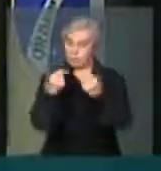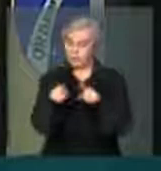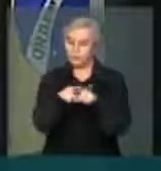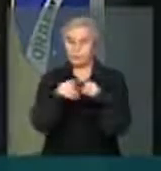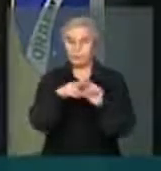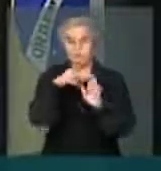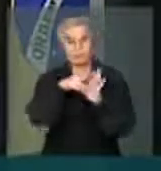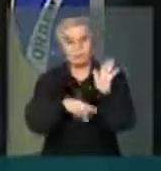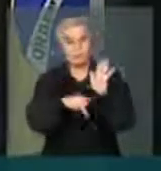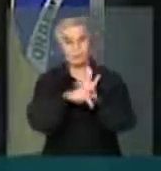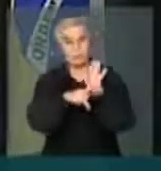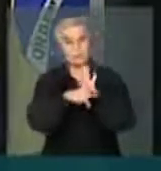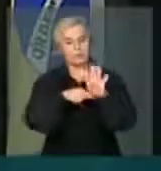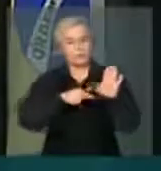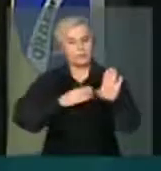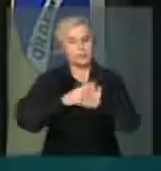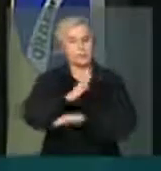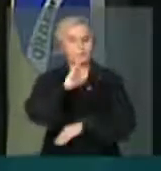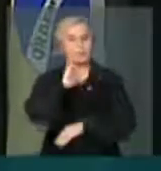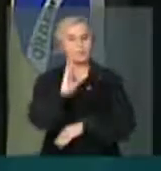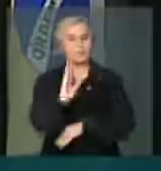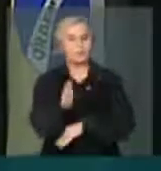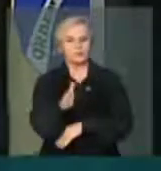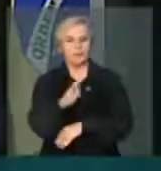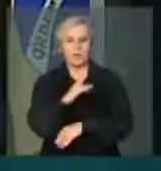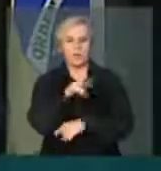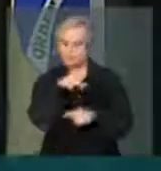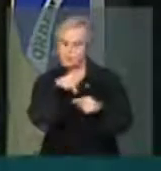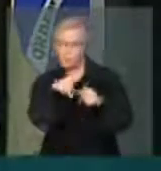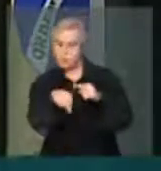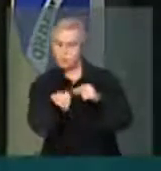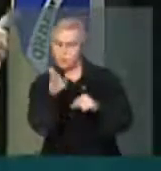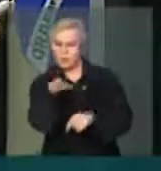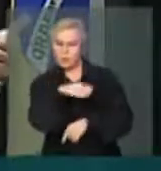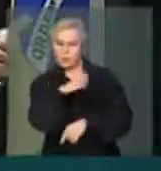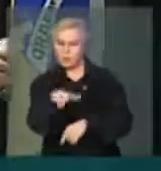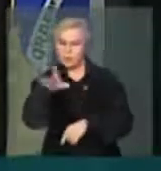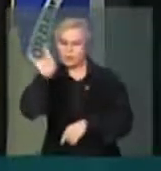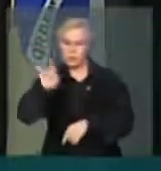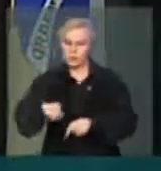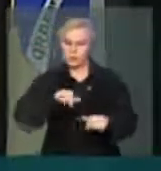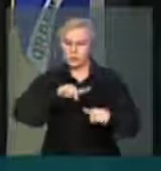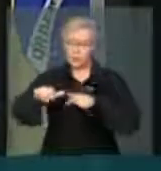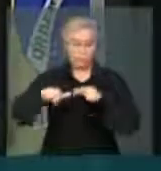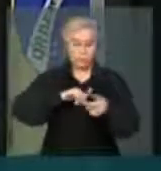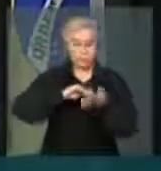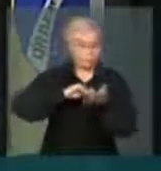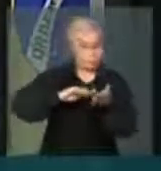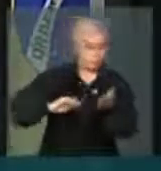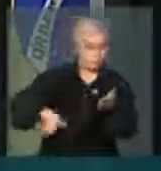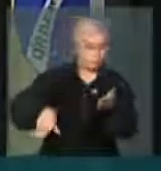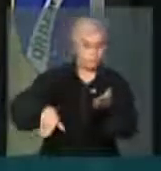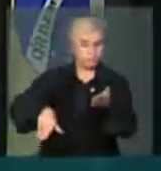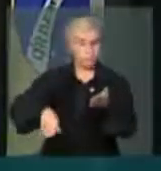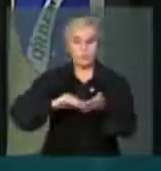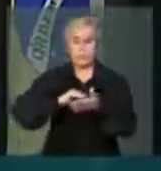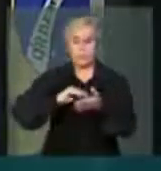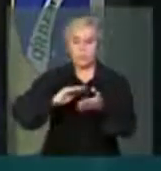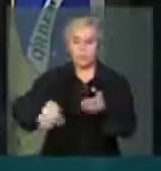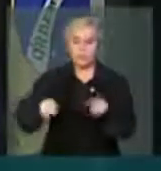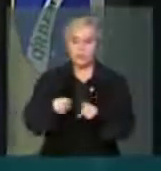provisórias que foram aprovadas que restringem direitos trabalhistas, que restringem